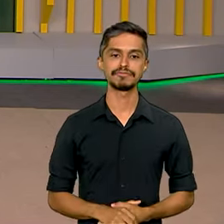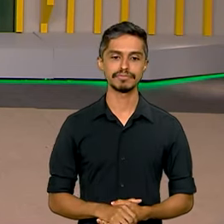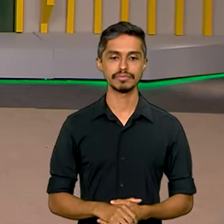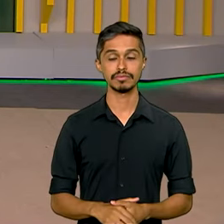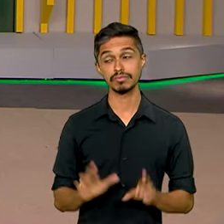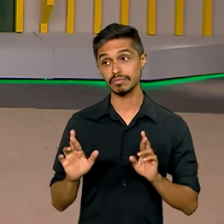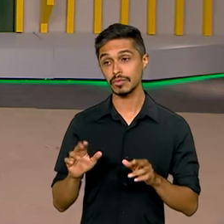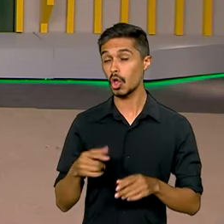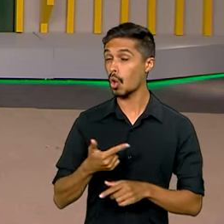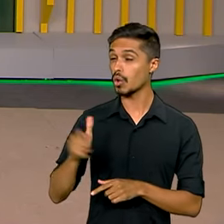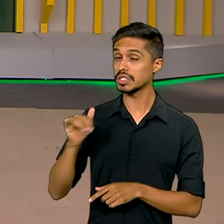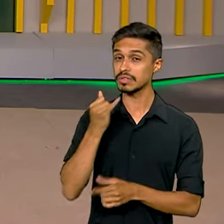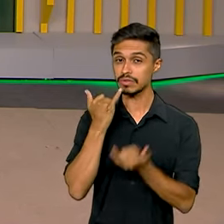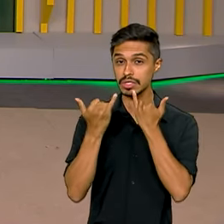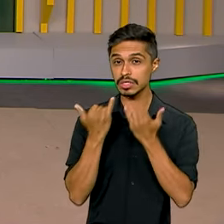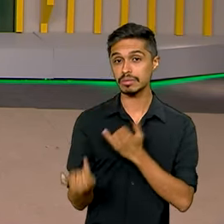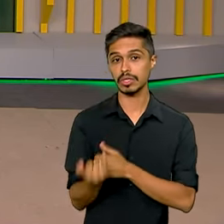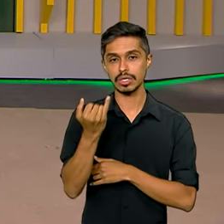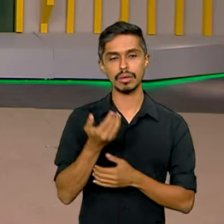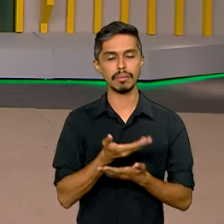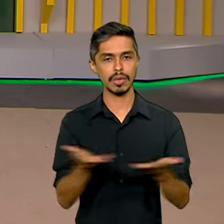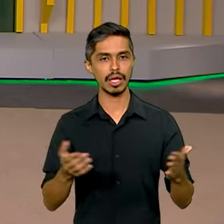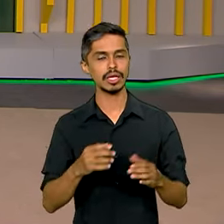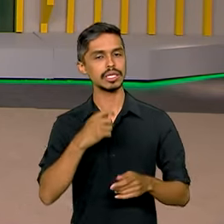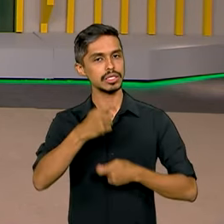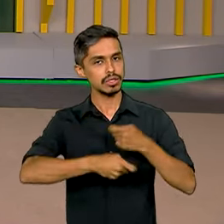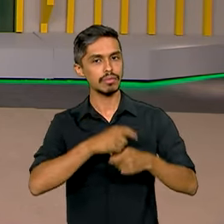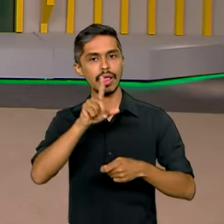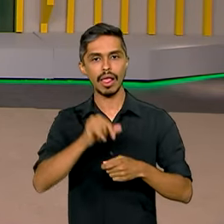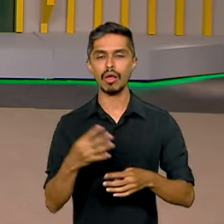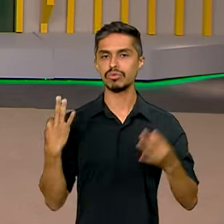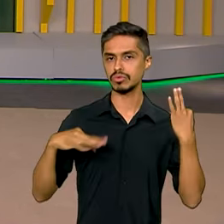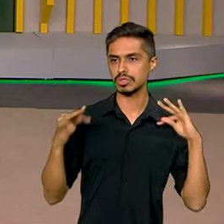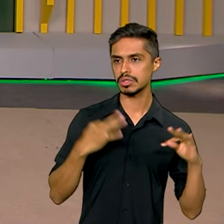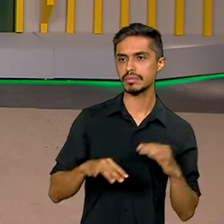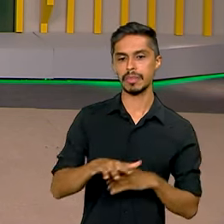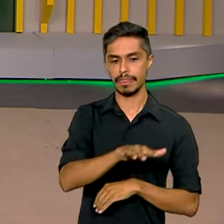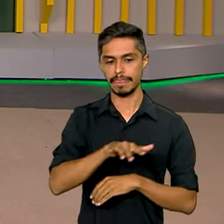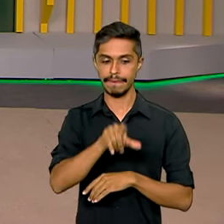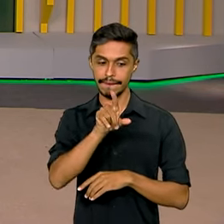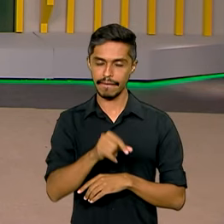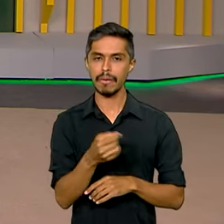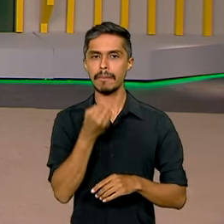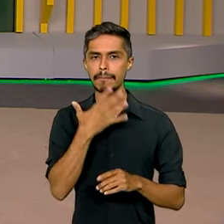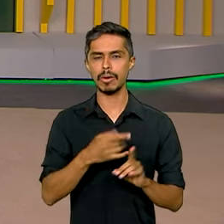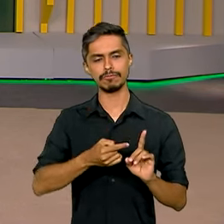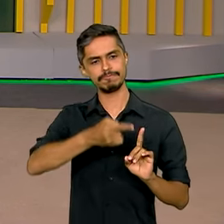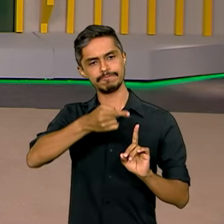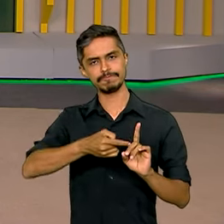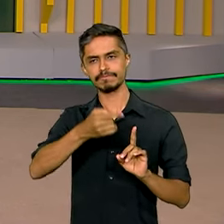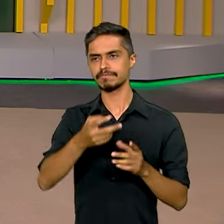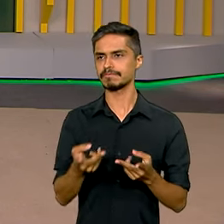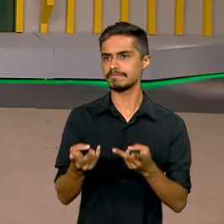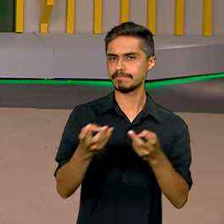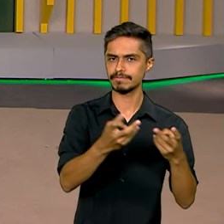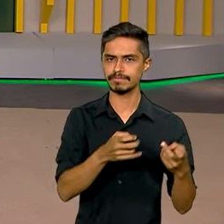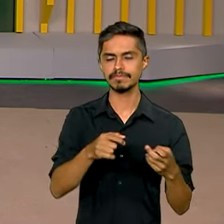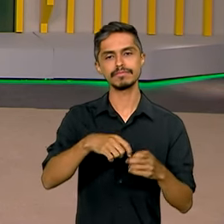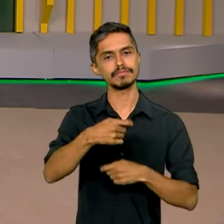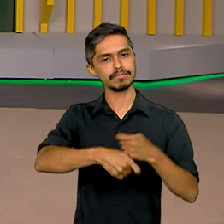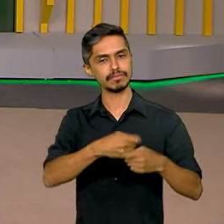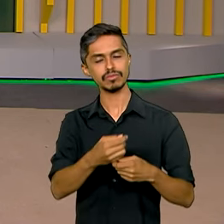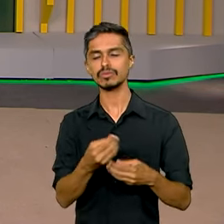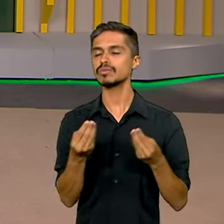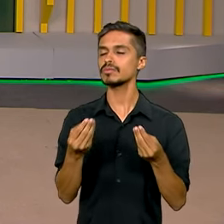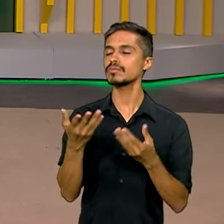Outro dado também importante para a economia é o turismo. O setor é um bom termômetro para a economia. Como